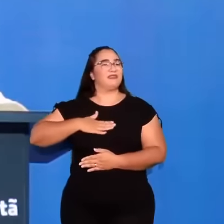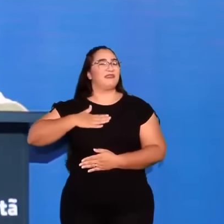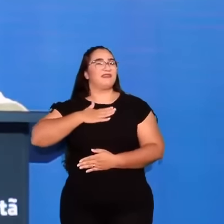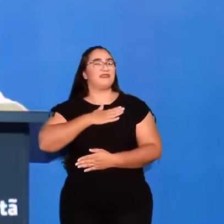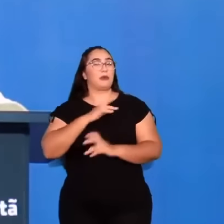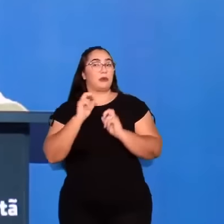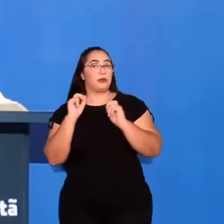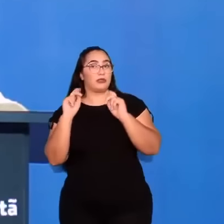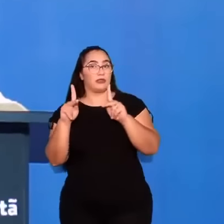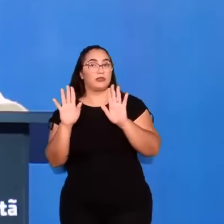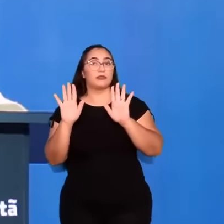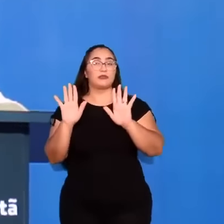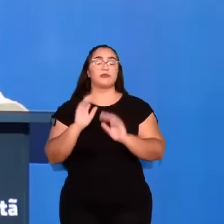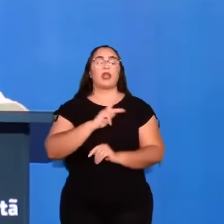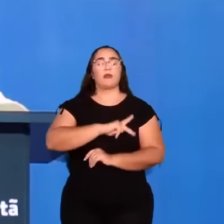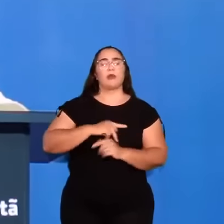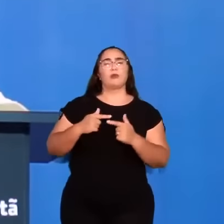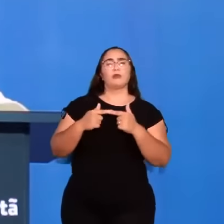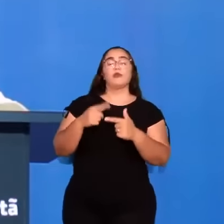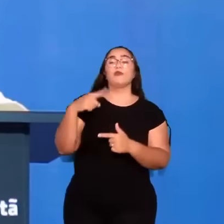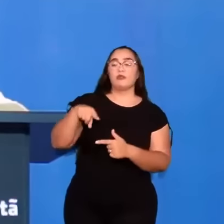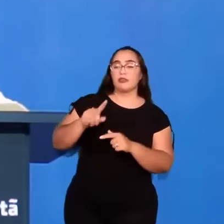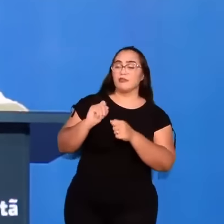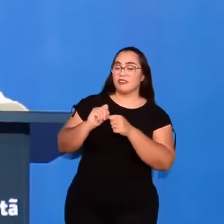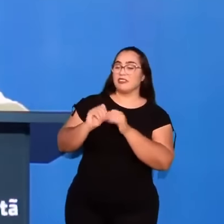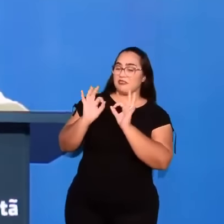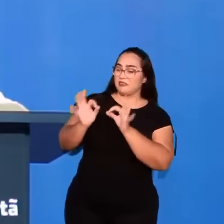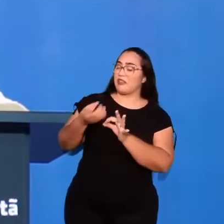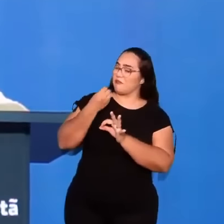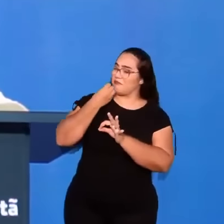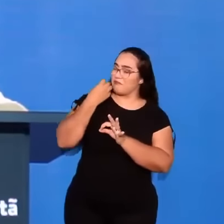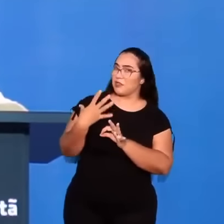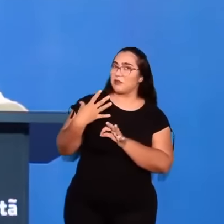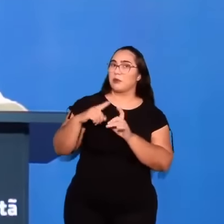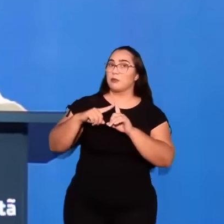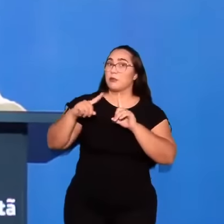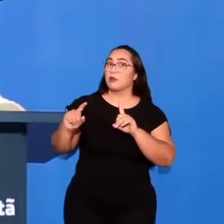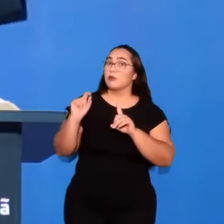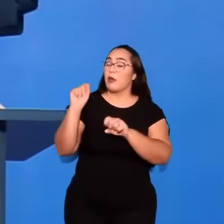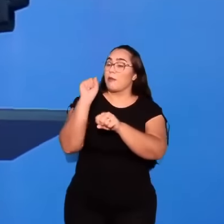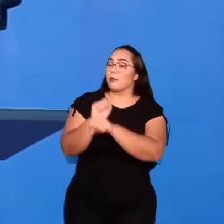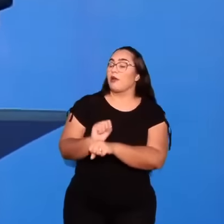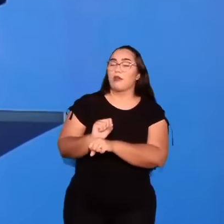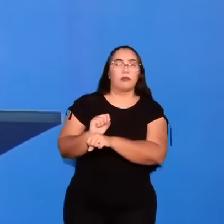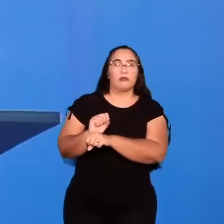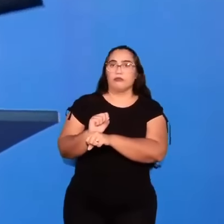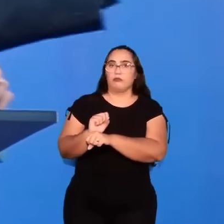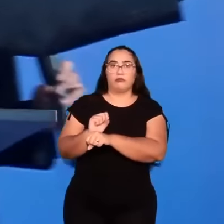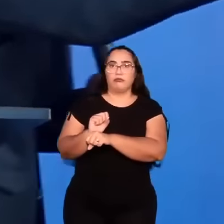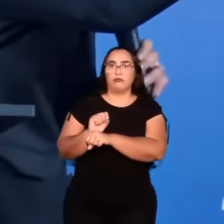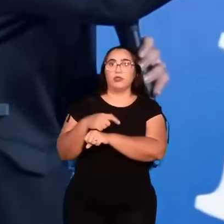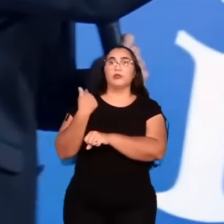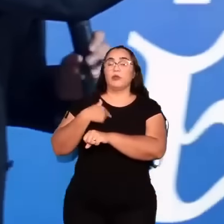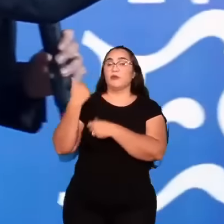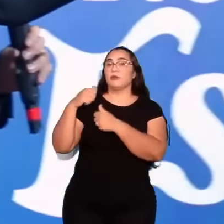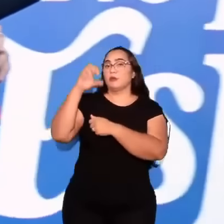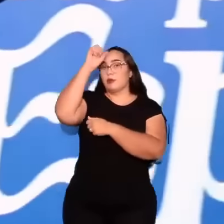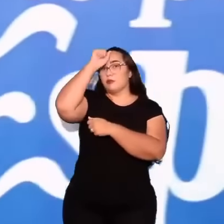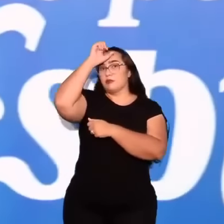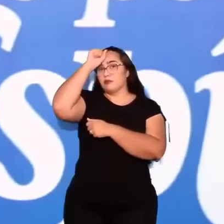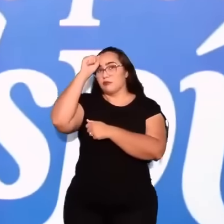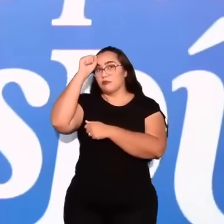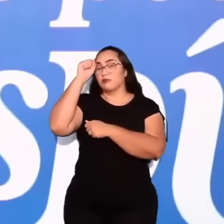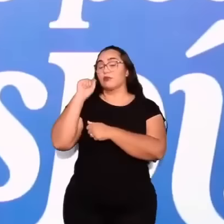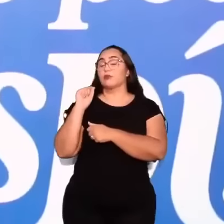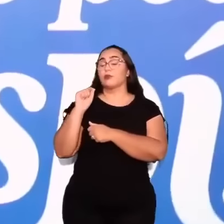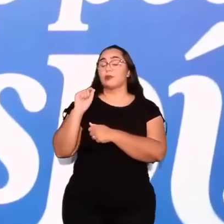Ok. Paulo continua. Vocês estão fazendo isso. Isso é muito bom. Mas não para aí. E nós temos que aprender aqui um princípio.